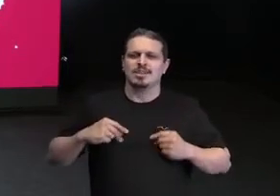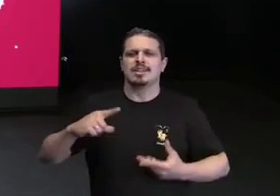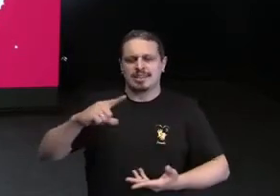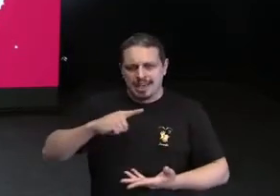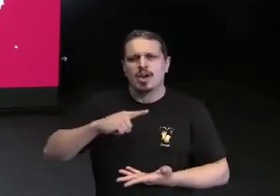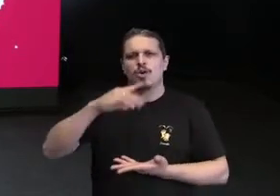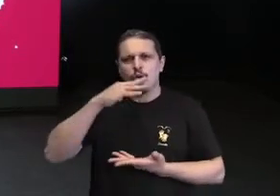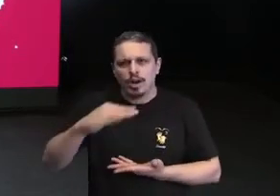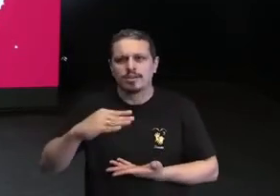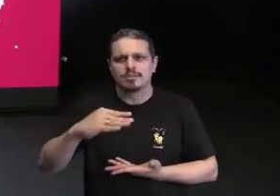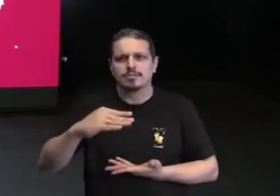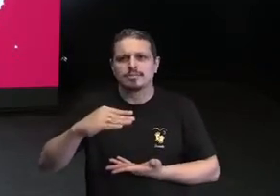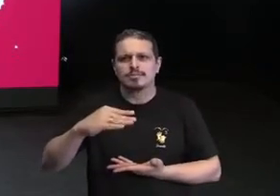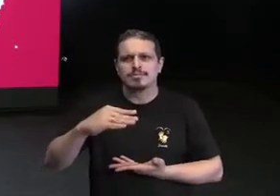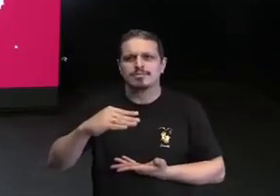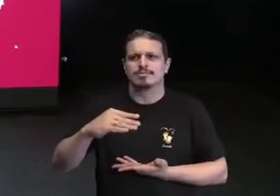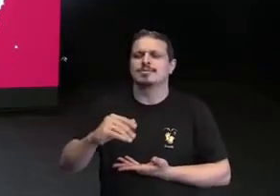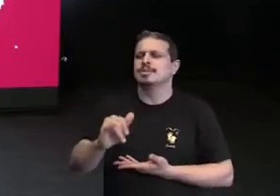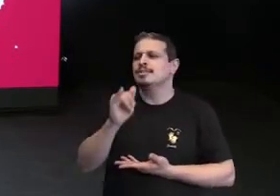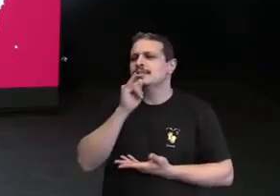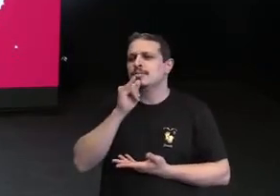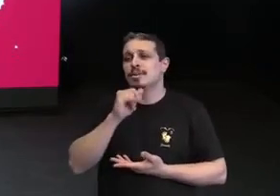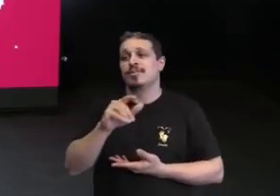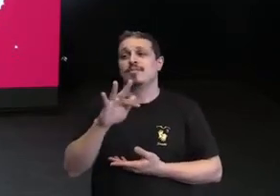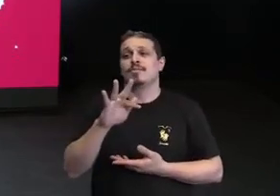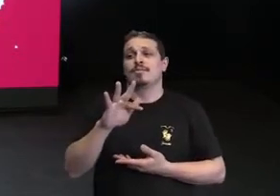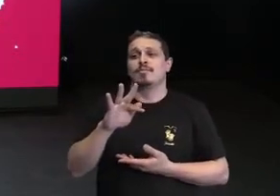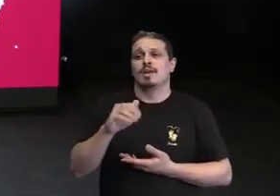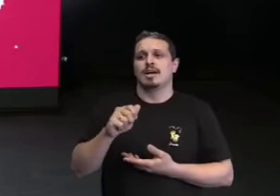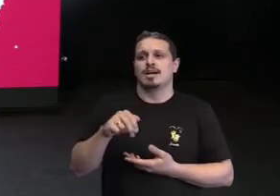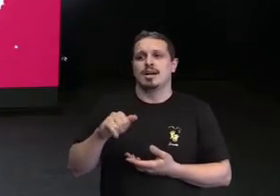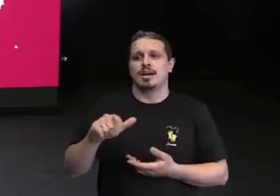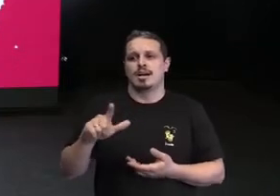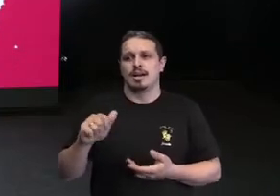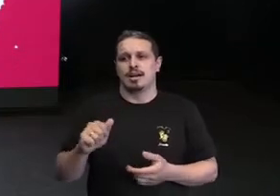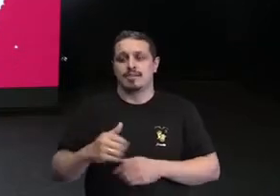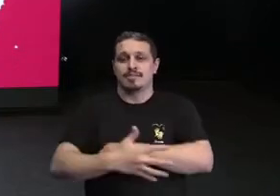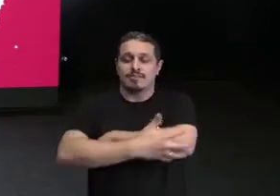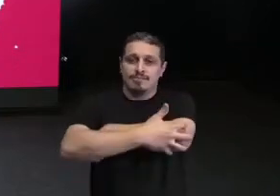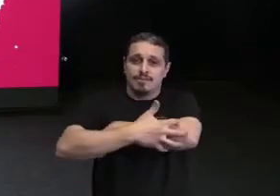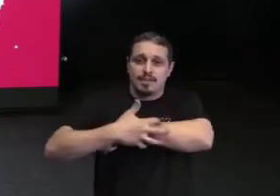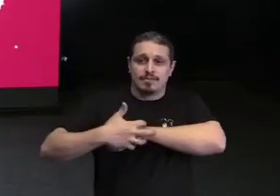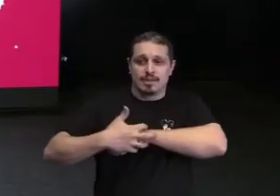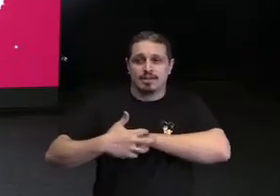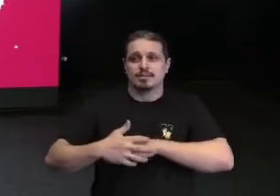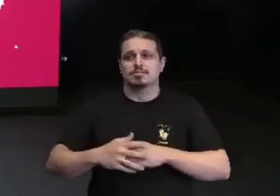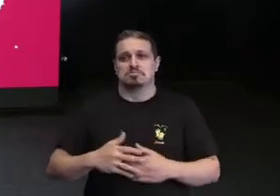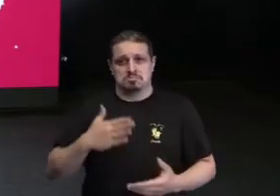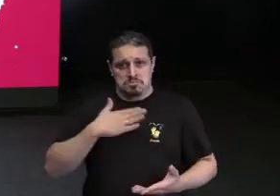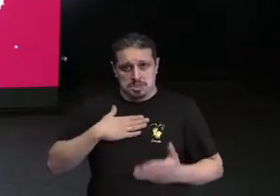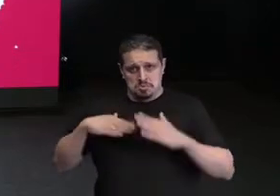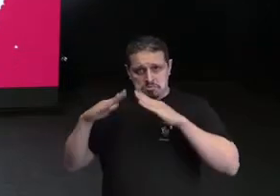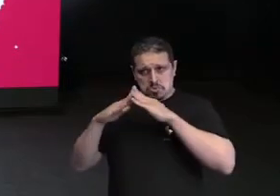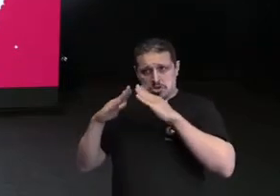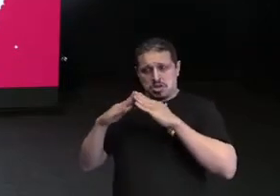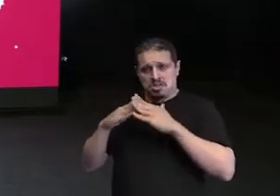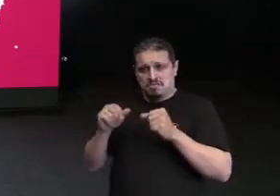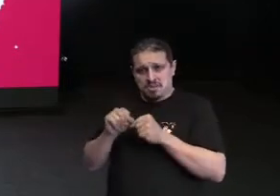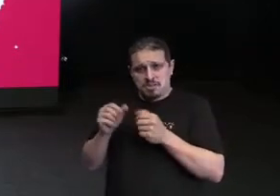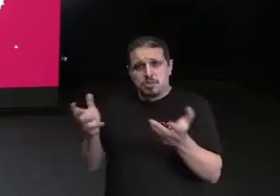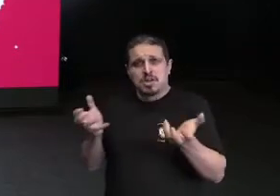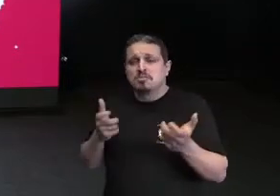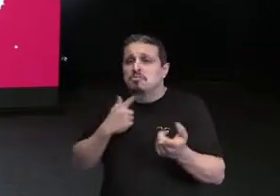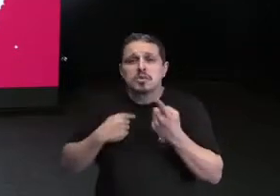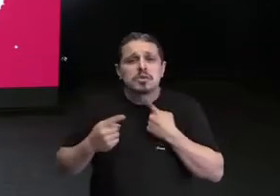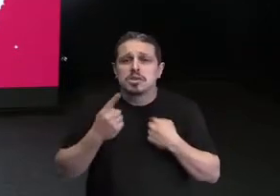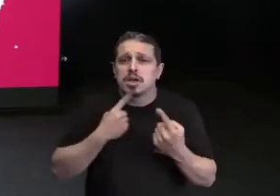muito nessa coisa da meritocracia, do tipo, se você fizer alguma coisa com muita vontade, com muita ânsia, com muito desejo, você vai